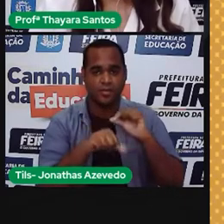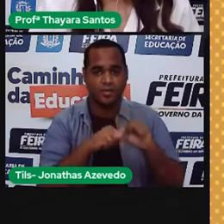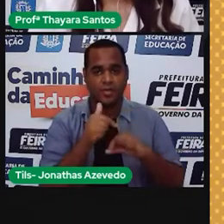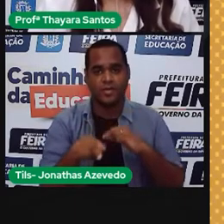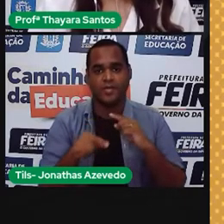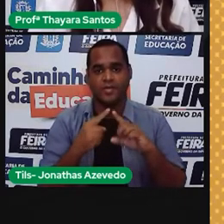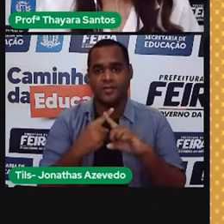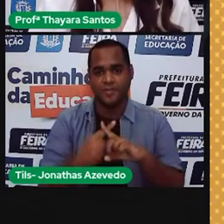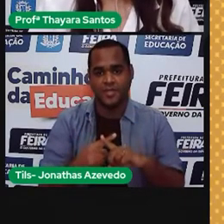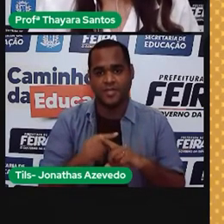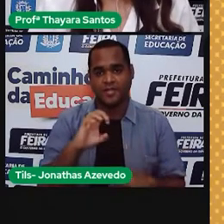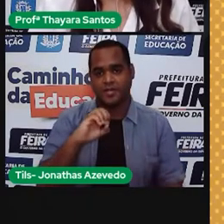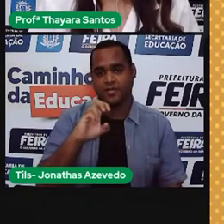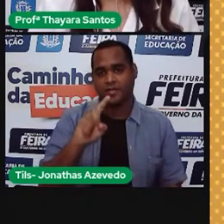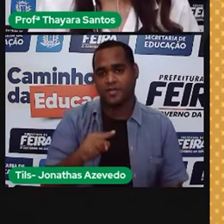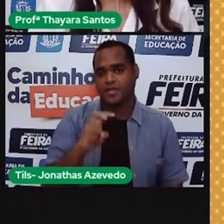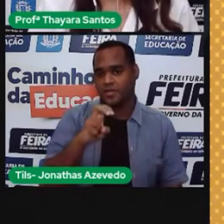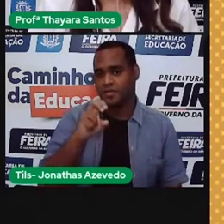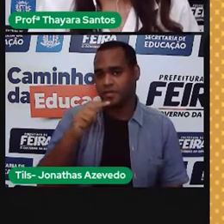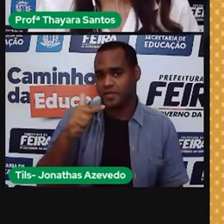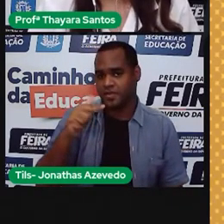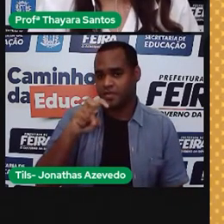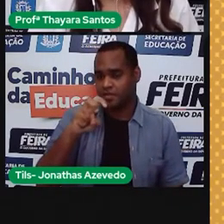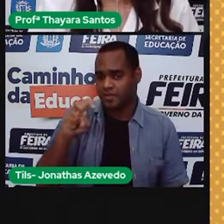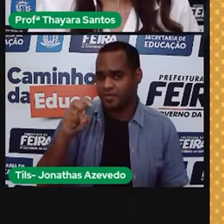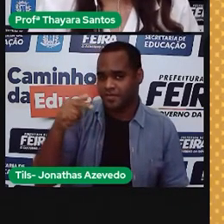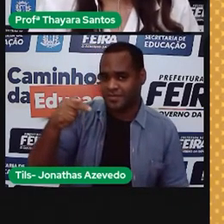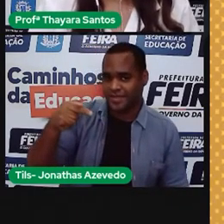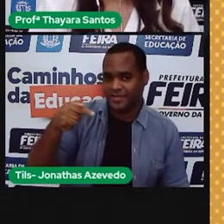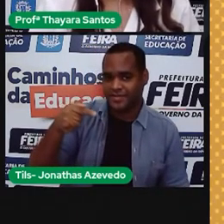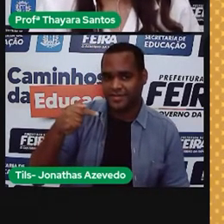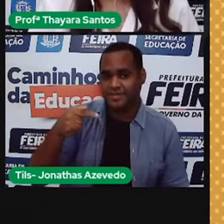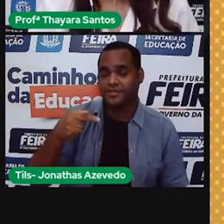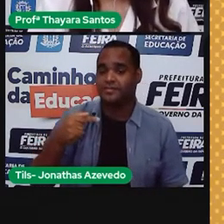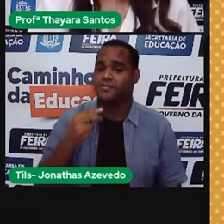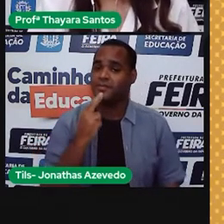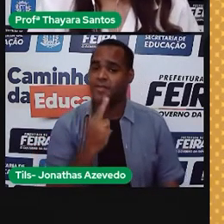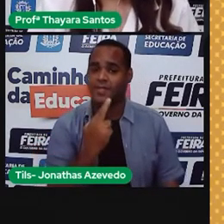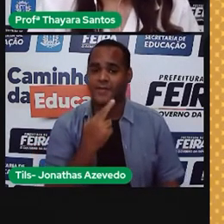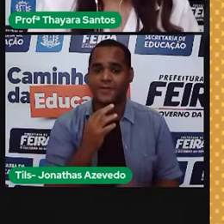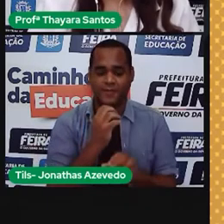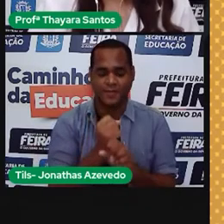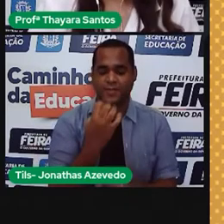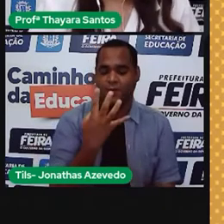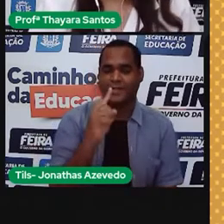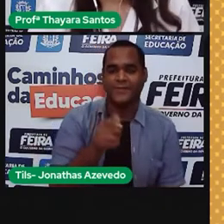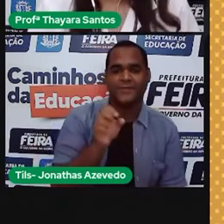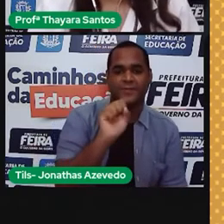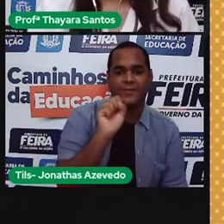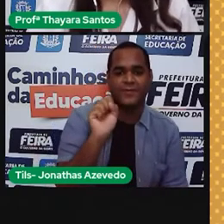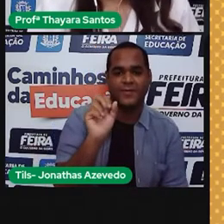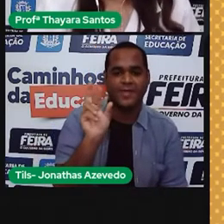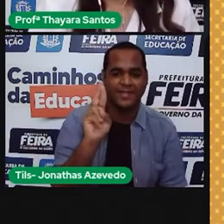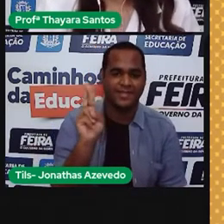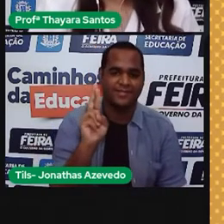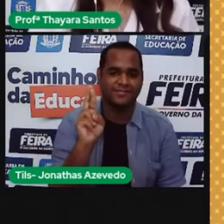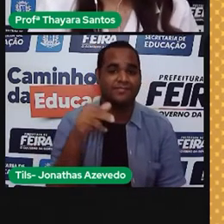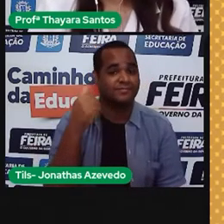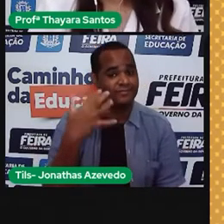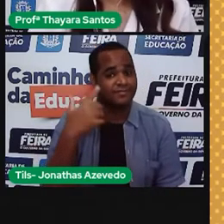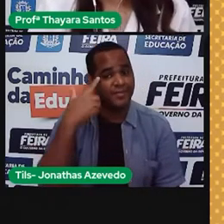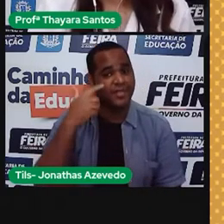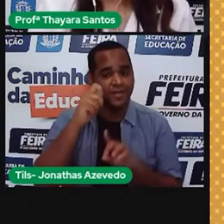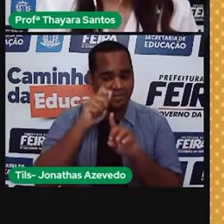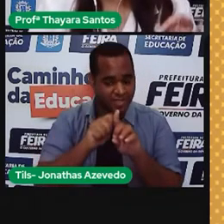,3, multipliquei por 0,52,557, e deu 4,88. Isso quer dizer